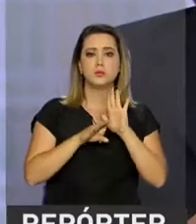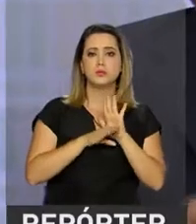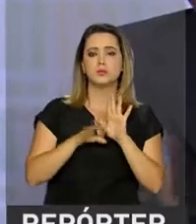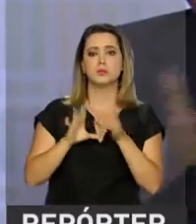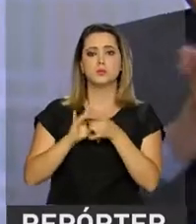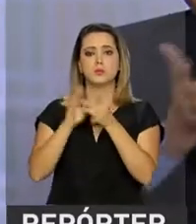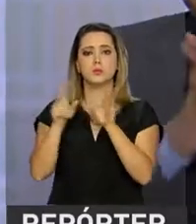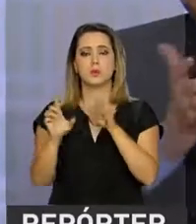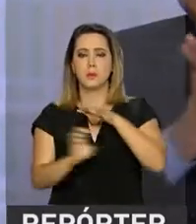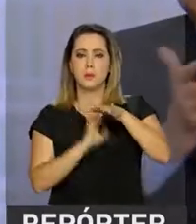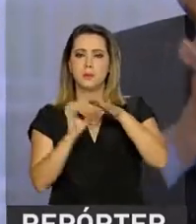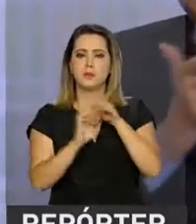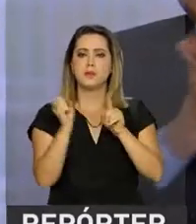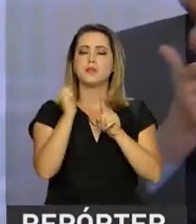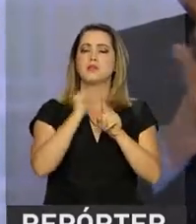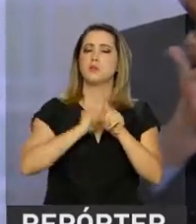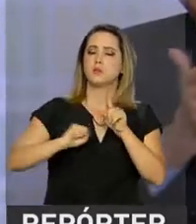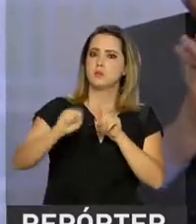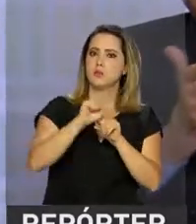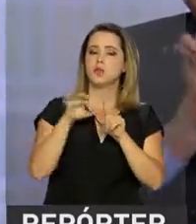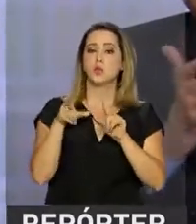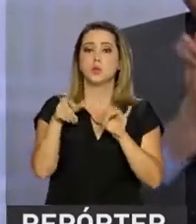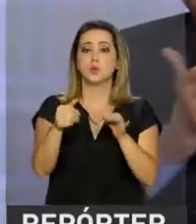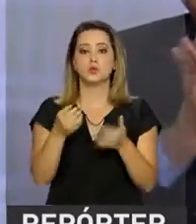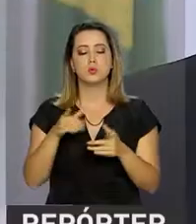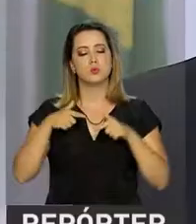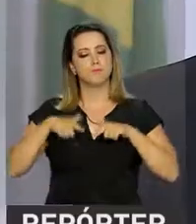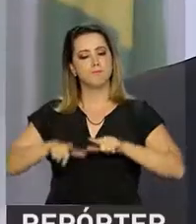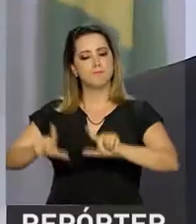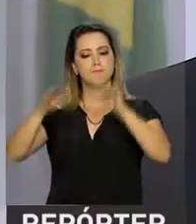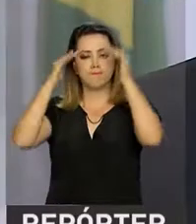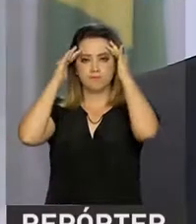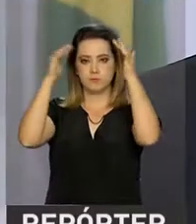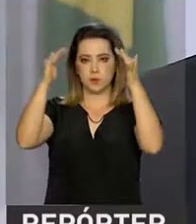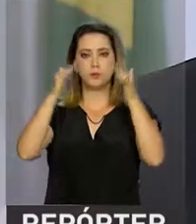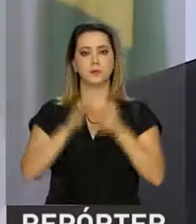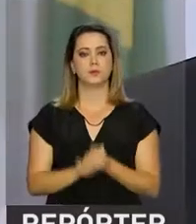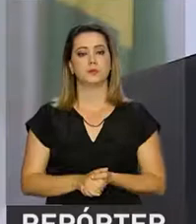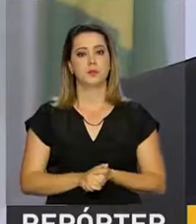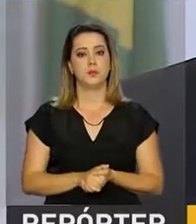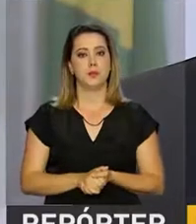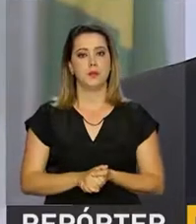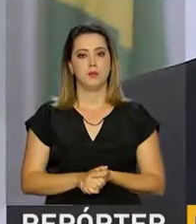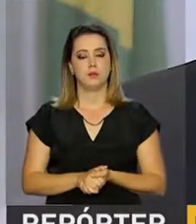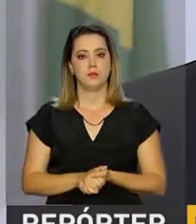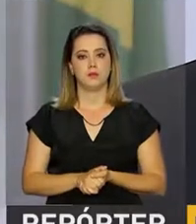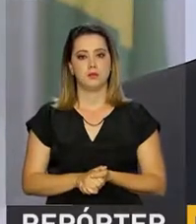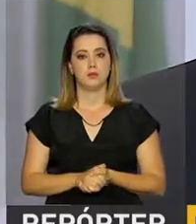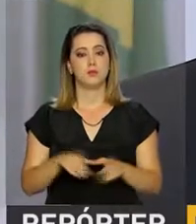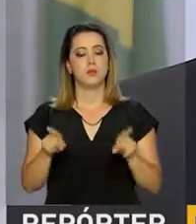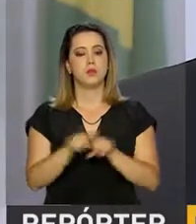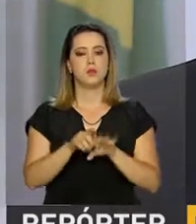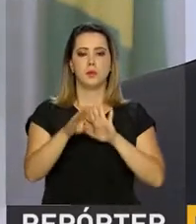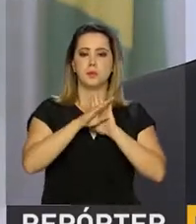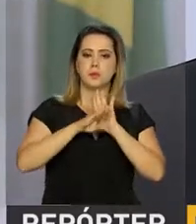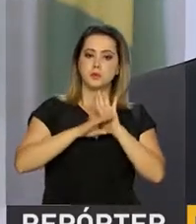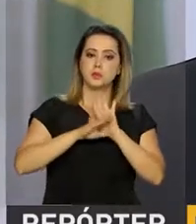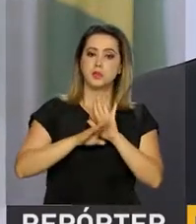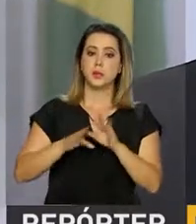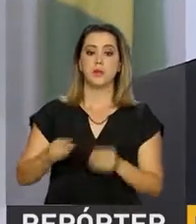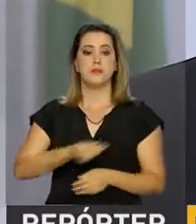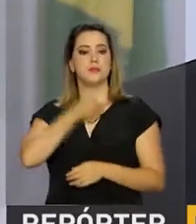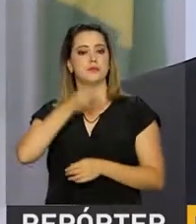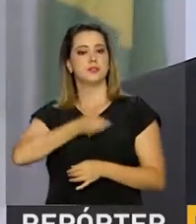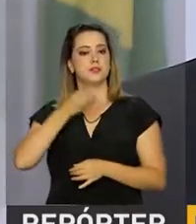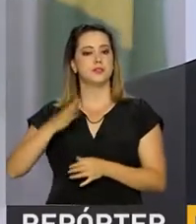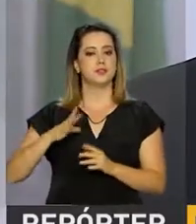empresas públicas e privadas também foram condecorados. O presidente também lançou o Programa Nacional de Voluntariado Viva Voluntário, que